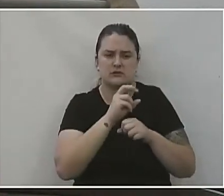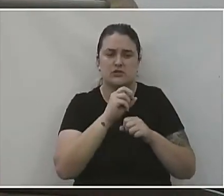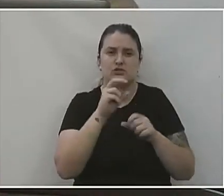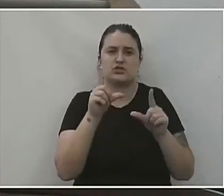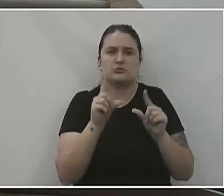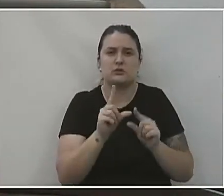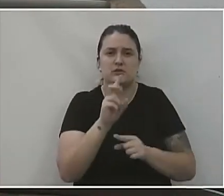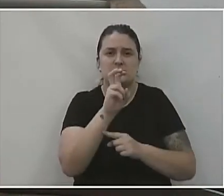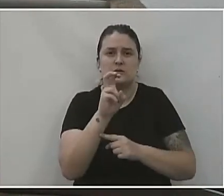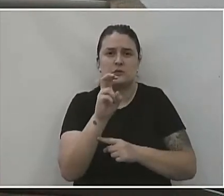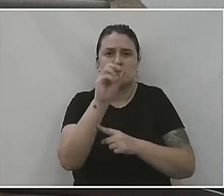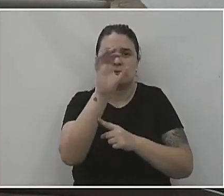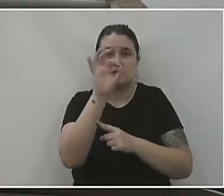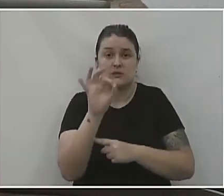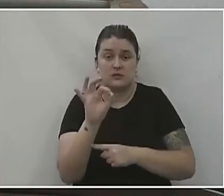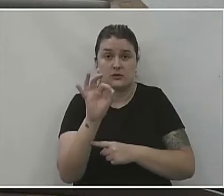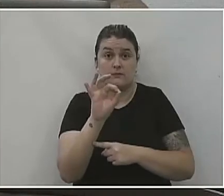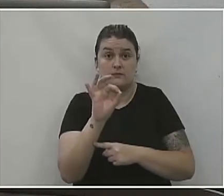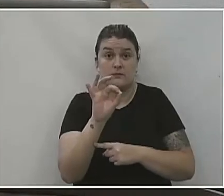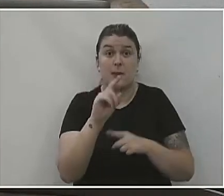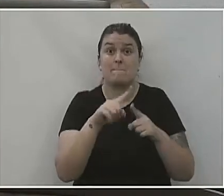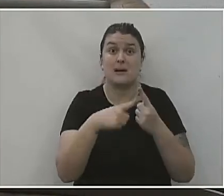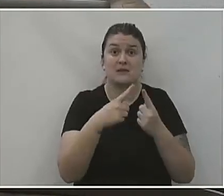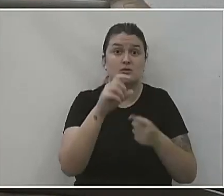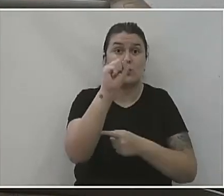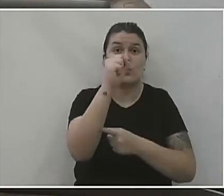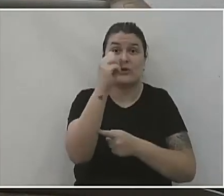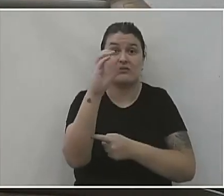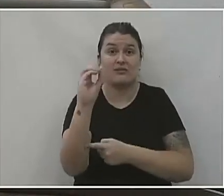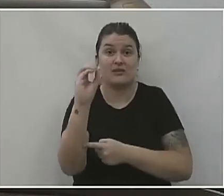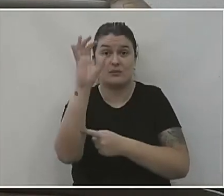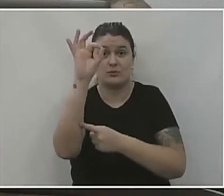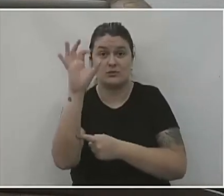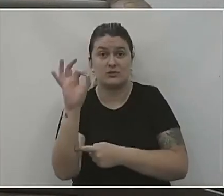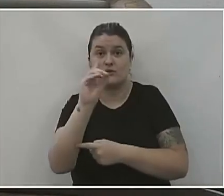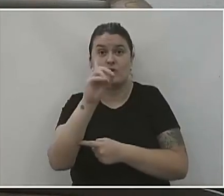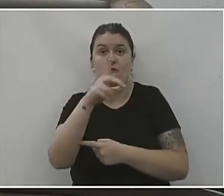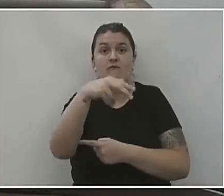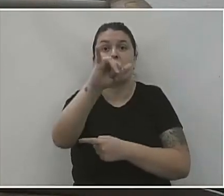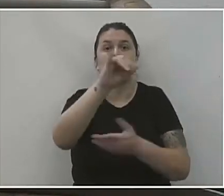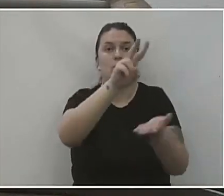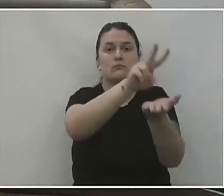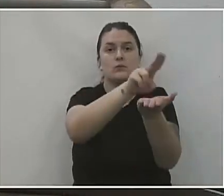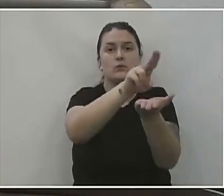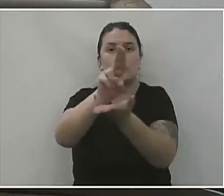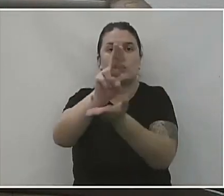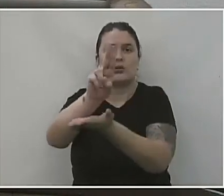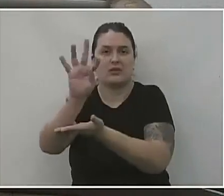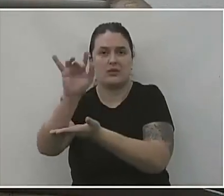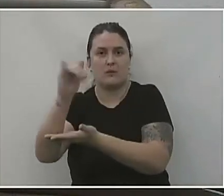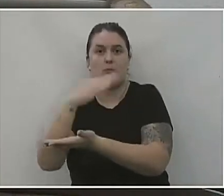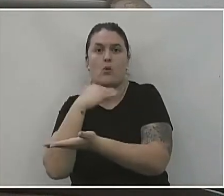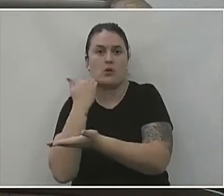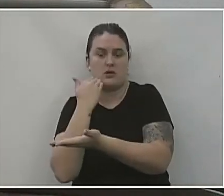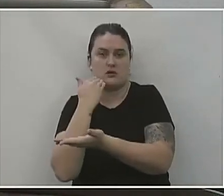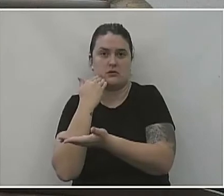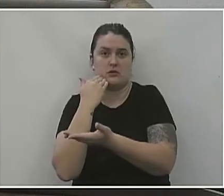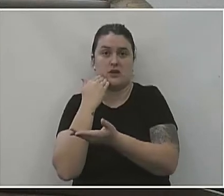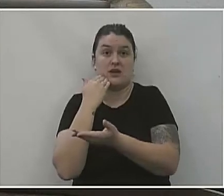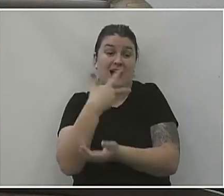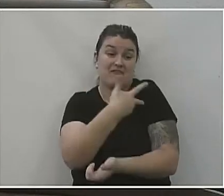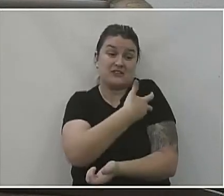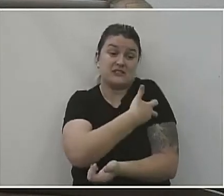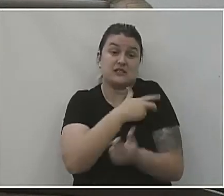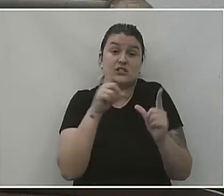% e 80% de a gente não ir para uma UTI e passar mal e levar a óbito. Então, as